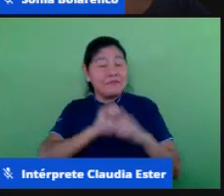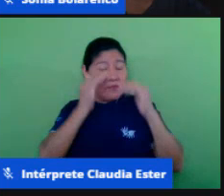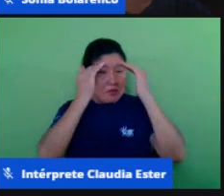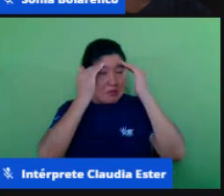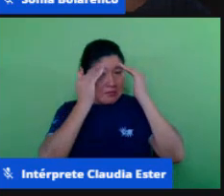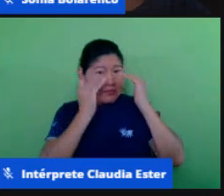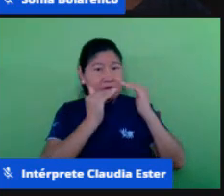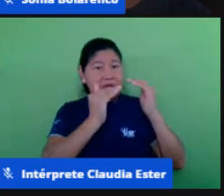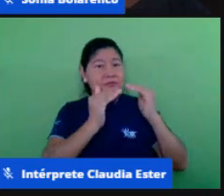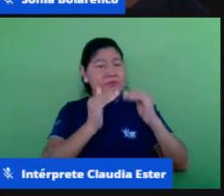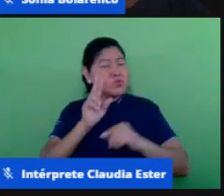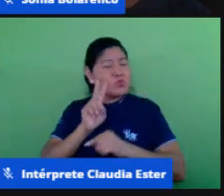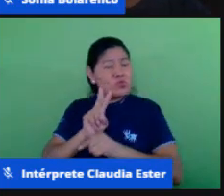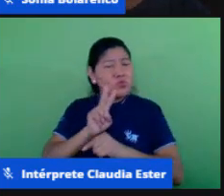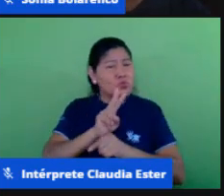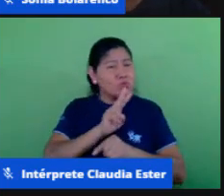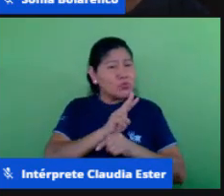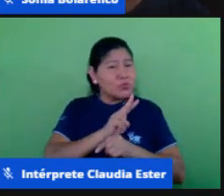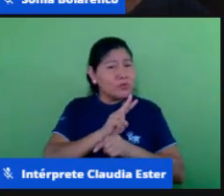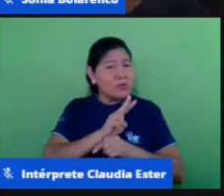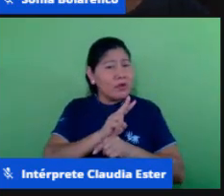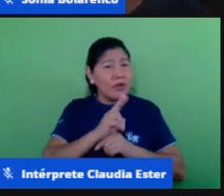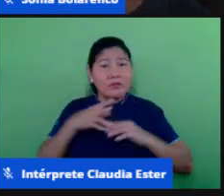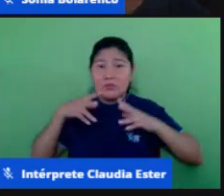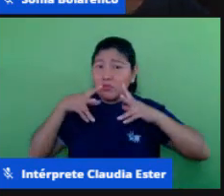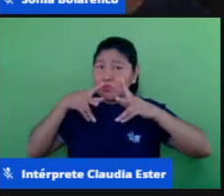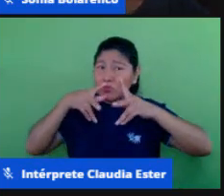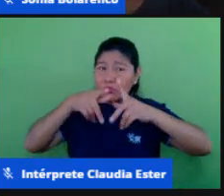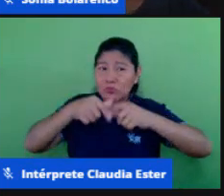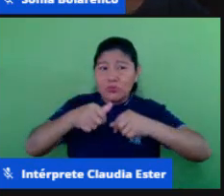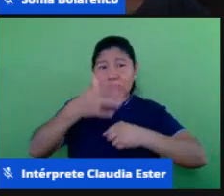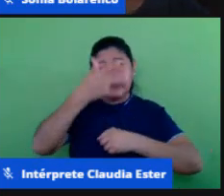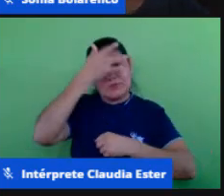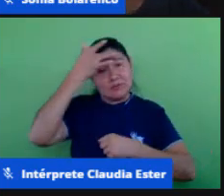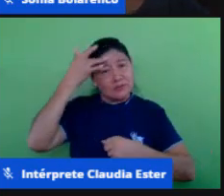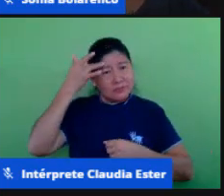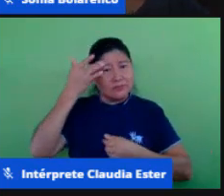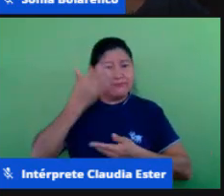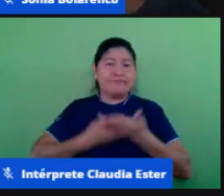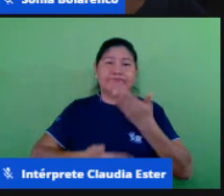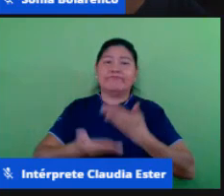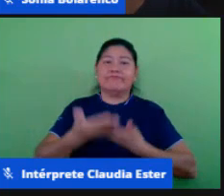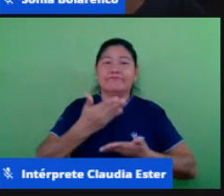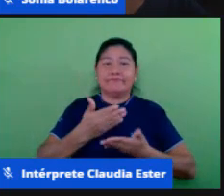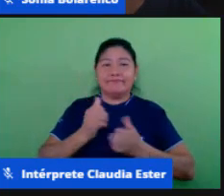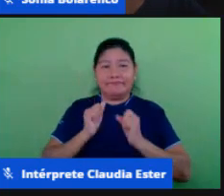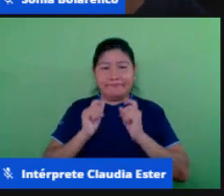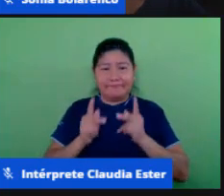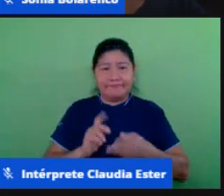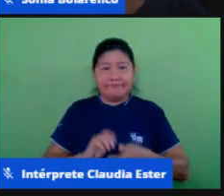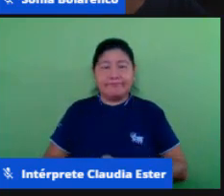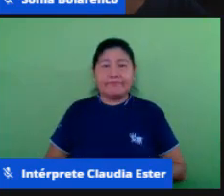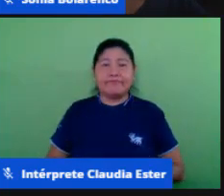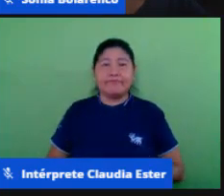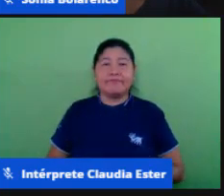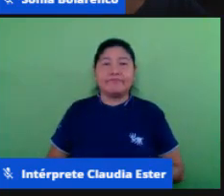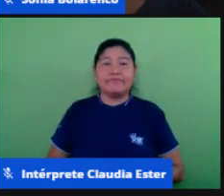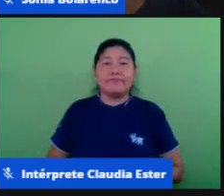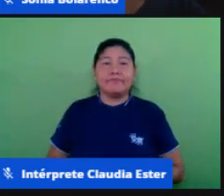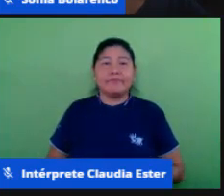do cuidado com todos tá certo próximo slide